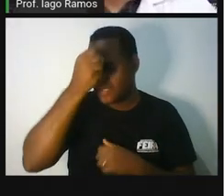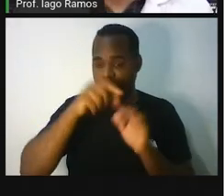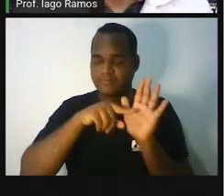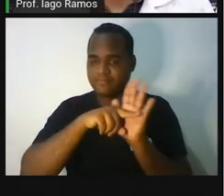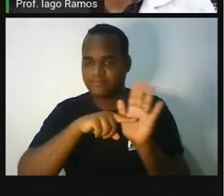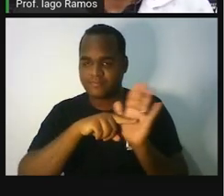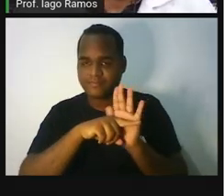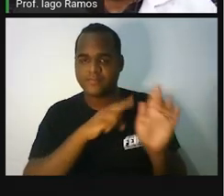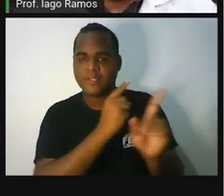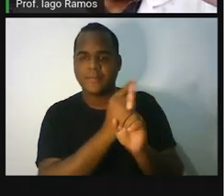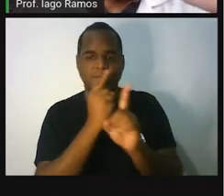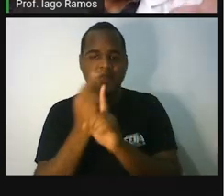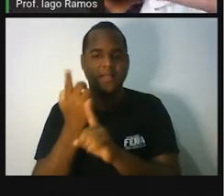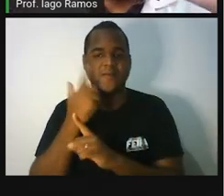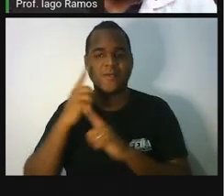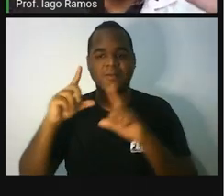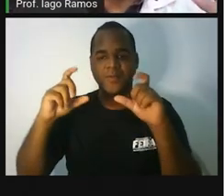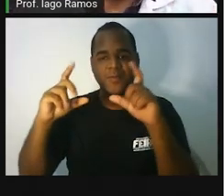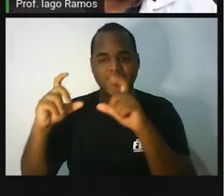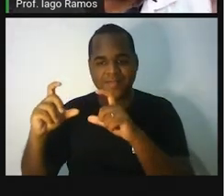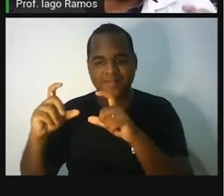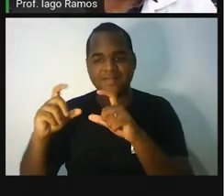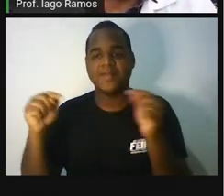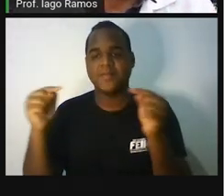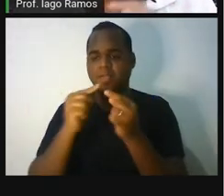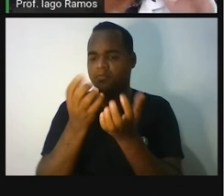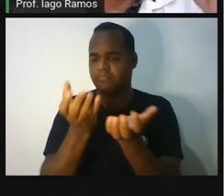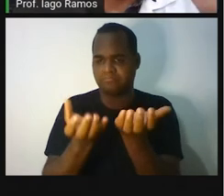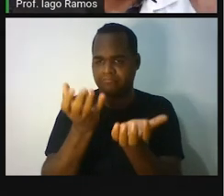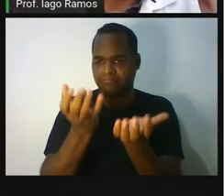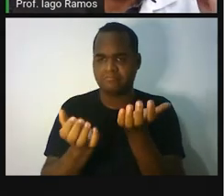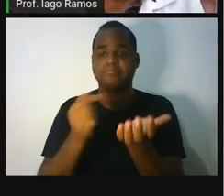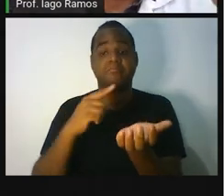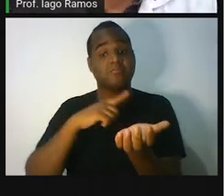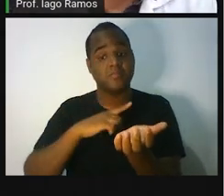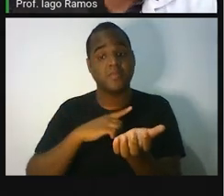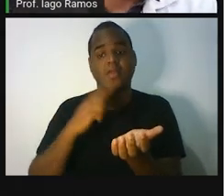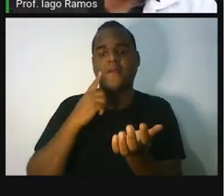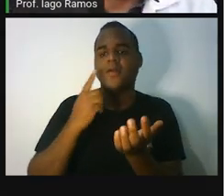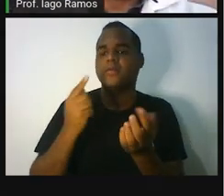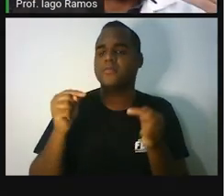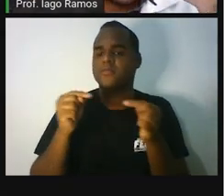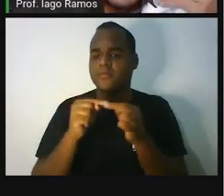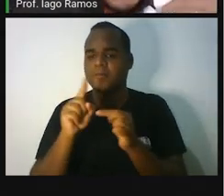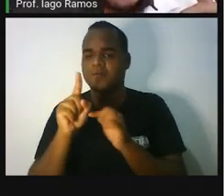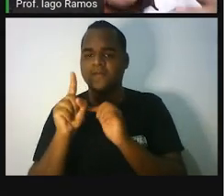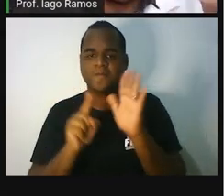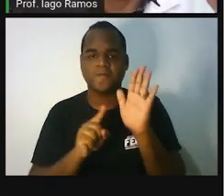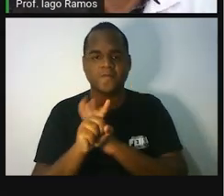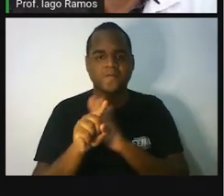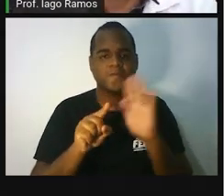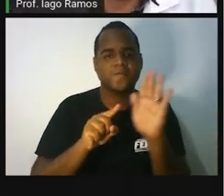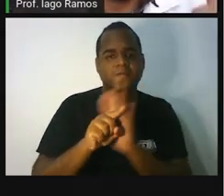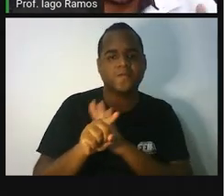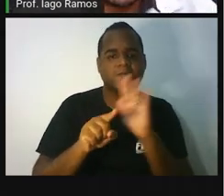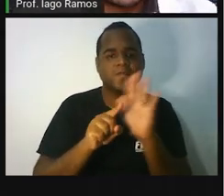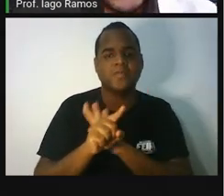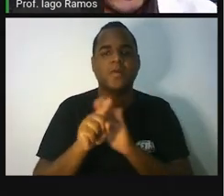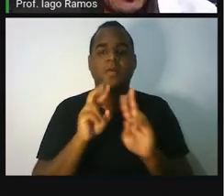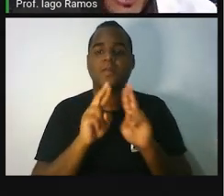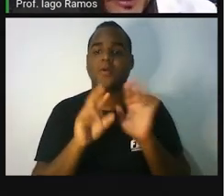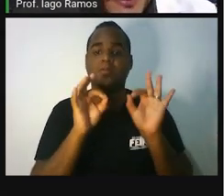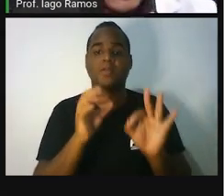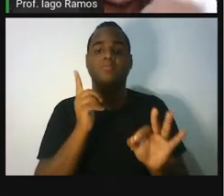Aprender investigando. Viu aquelas imagens que iam aparecendo da balança e que a gente ia fazendo perguntas e tentando